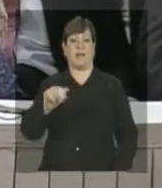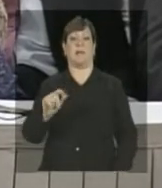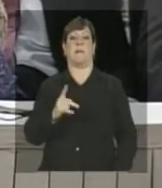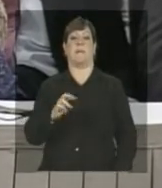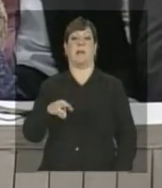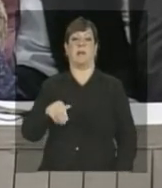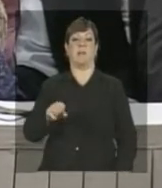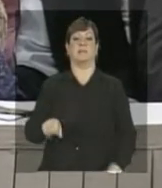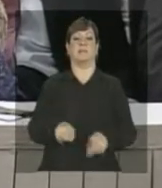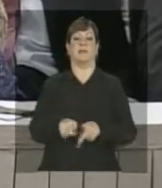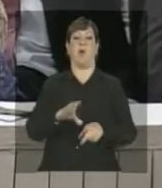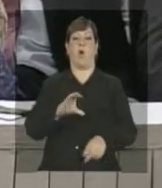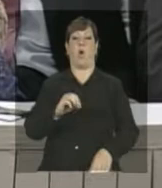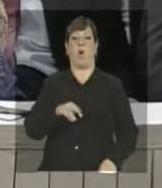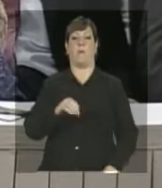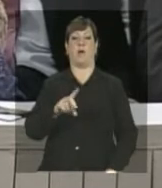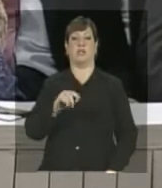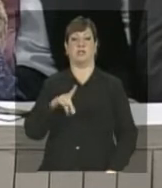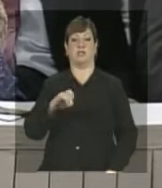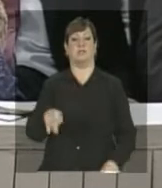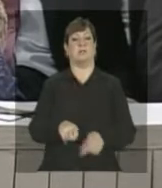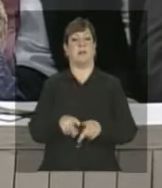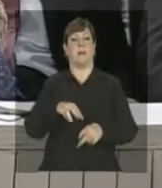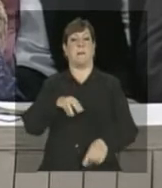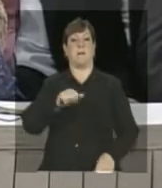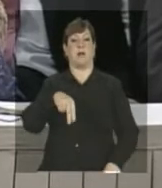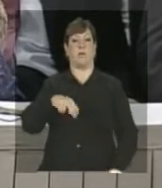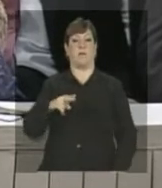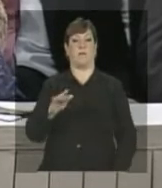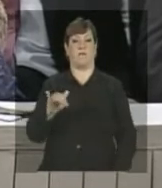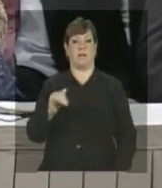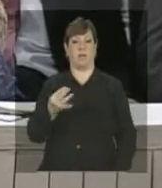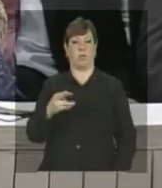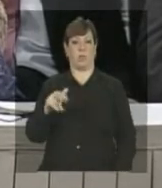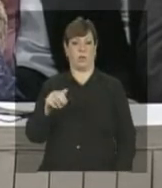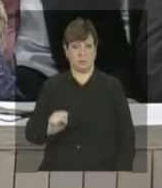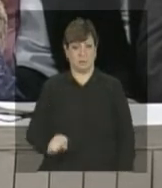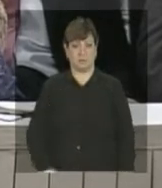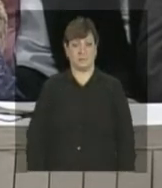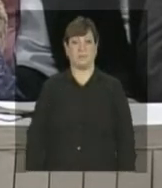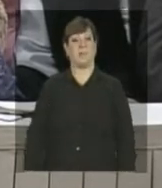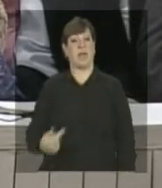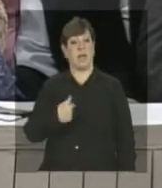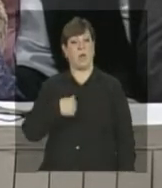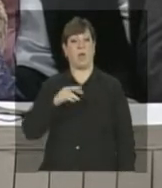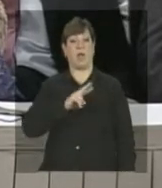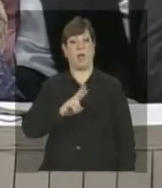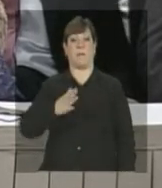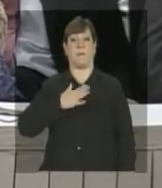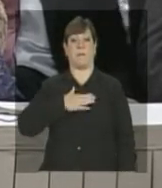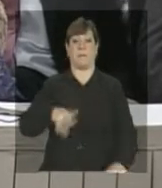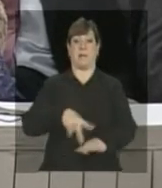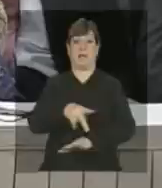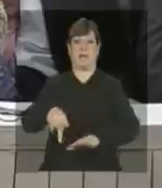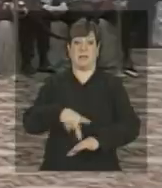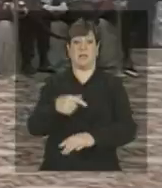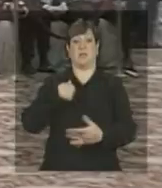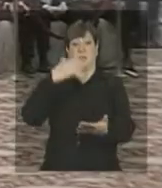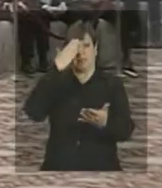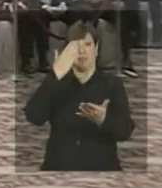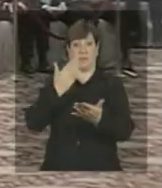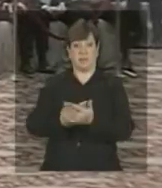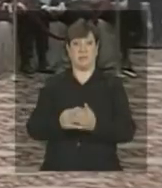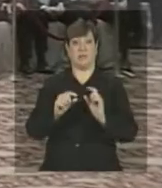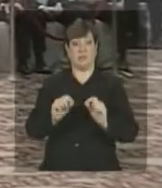comodos, como também manufaturas. Eu, em nome do meu país, acredito